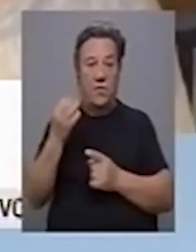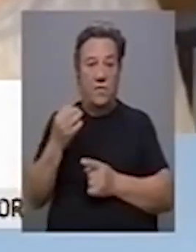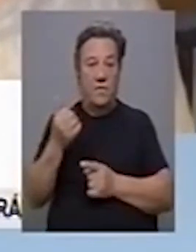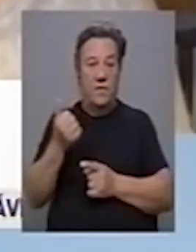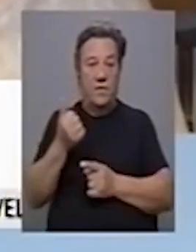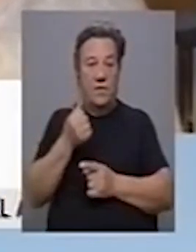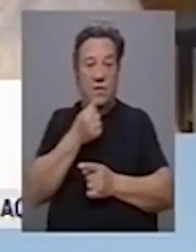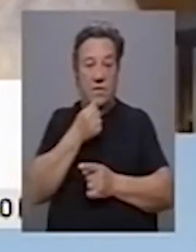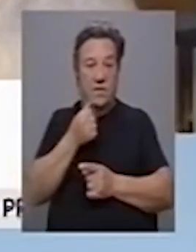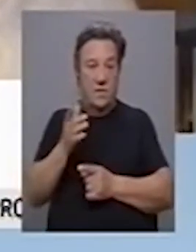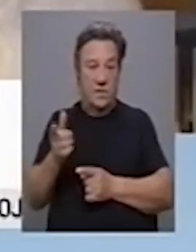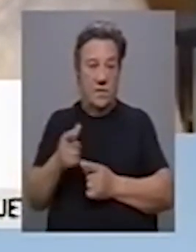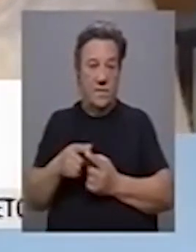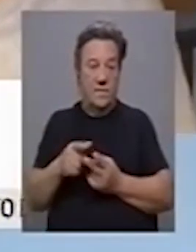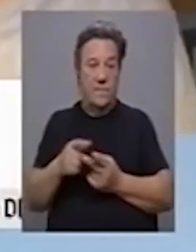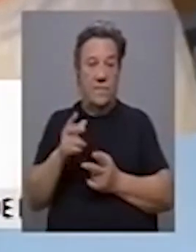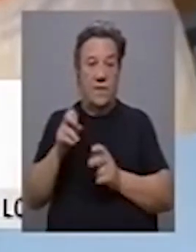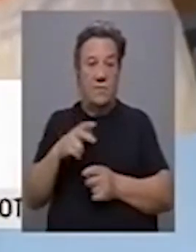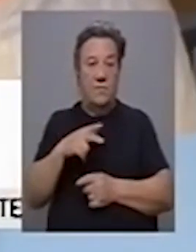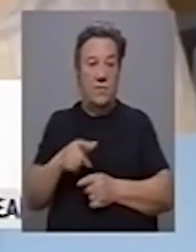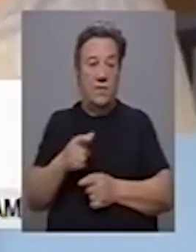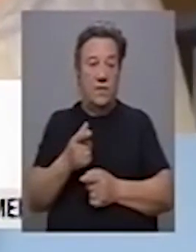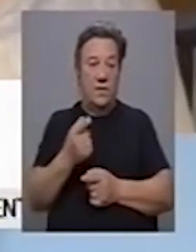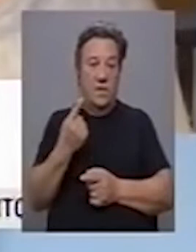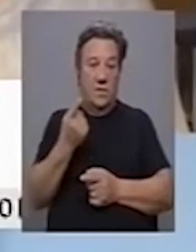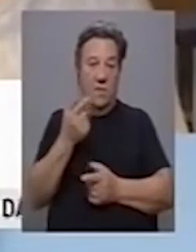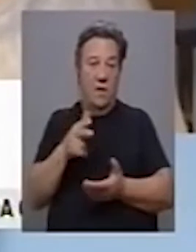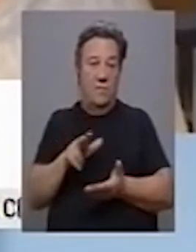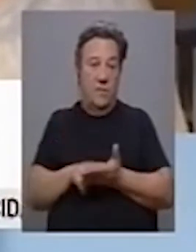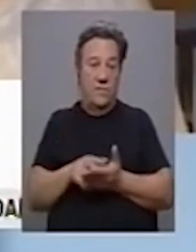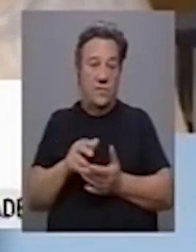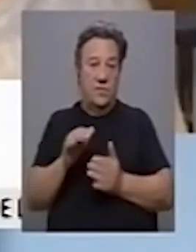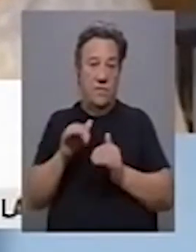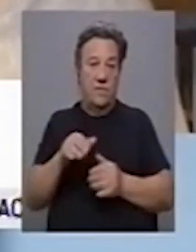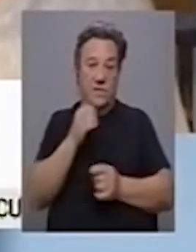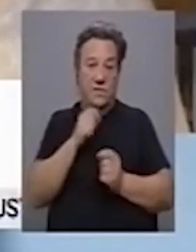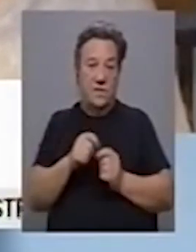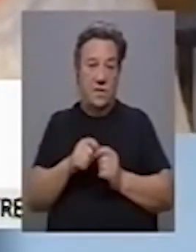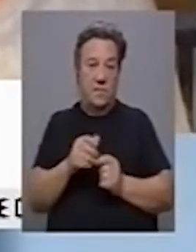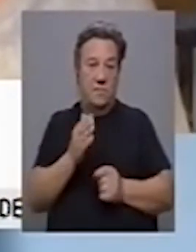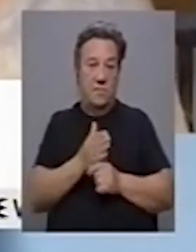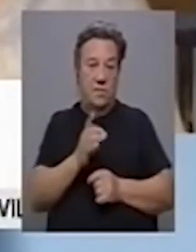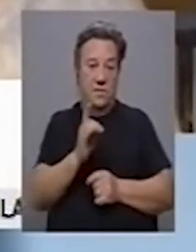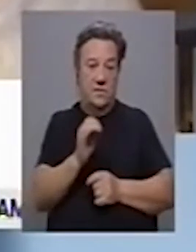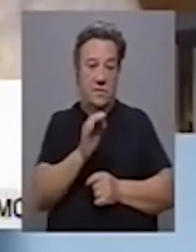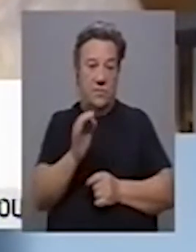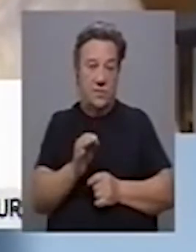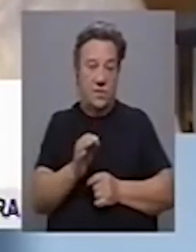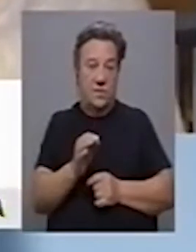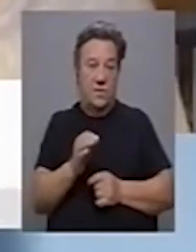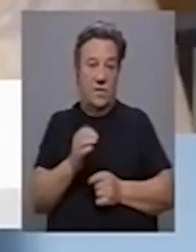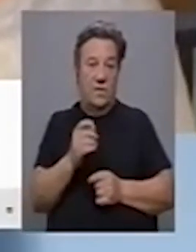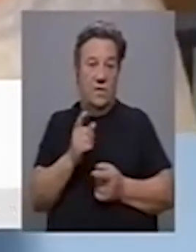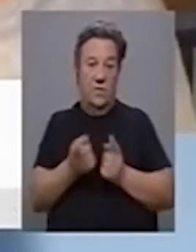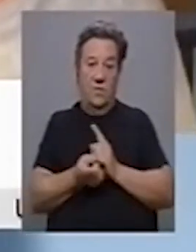decididas. No caso de Portugal, havia uma aprovação no final de setembro de cerca de 60%, o que